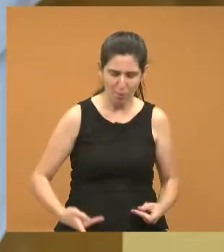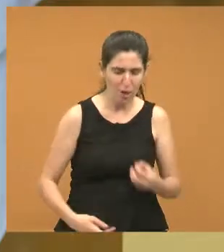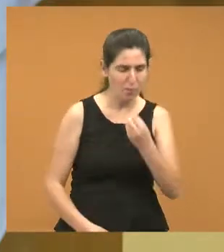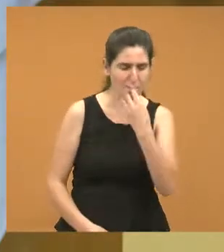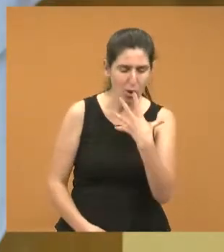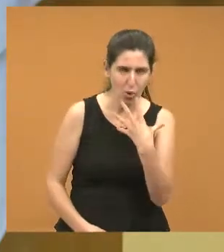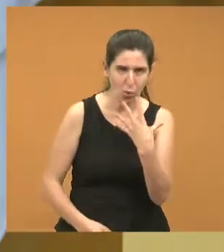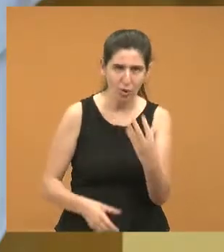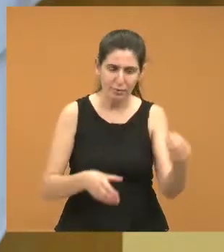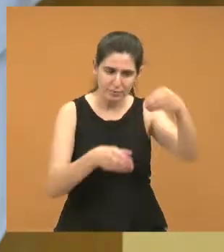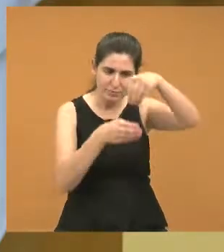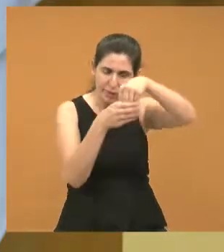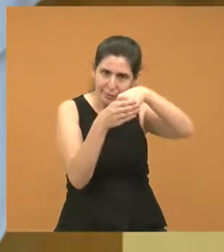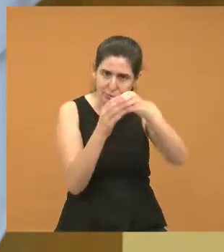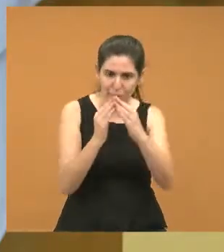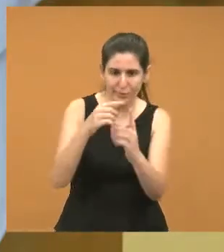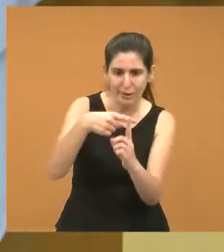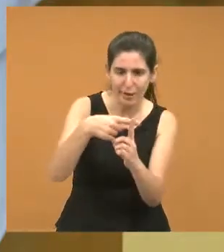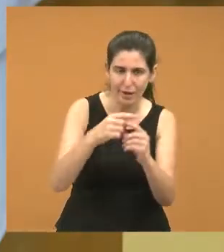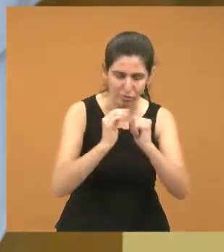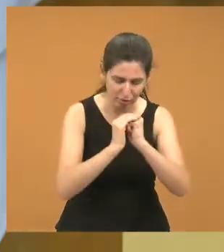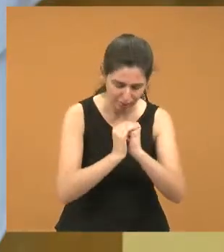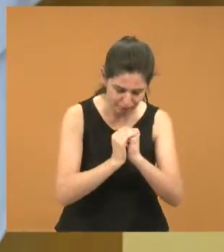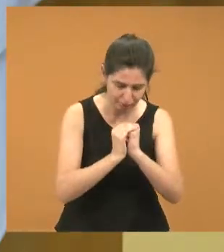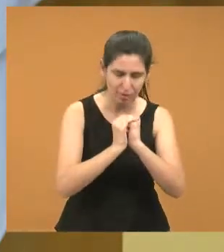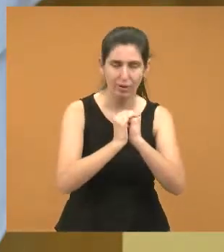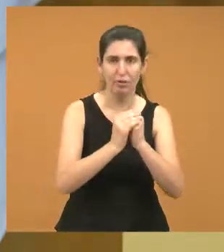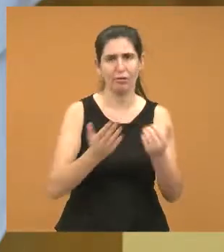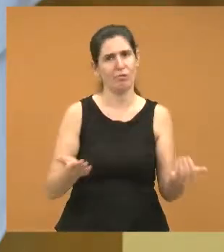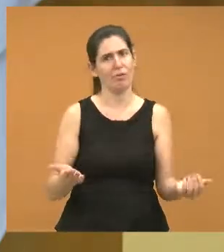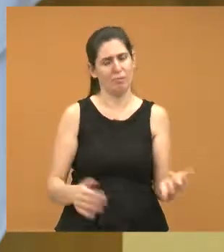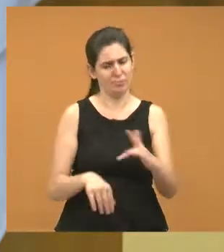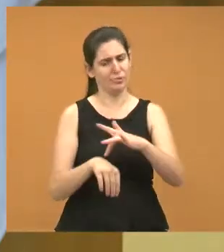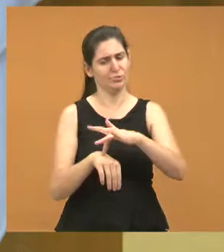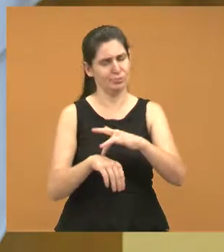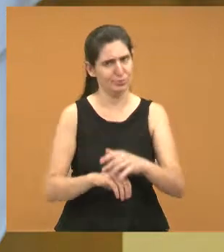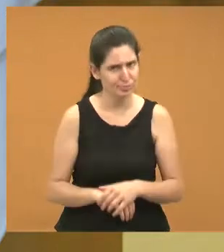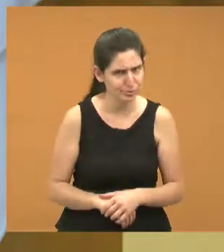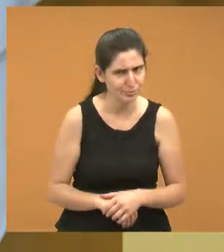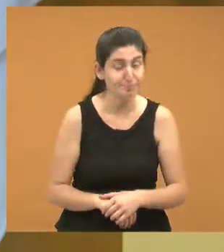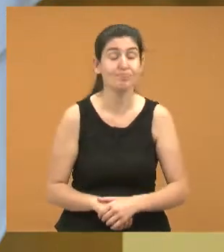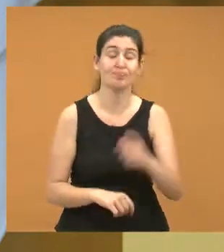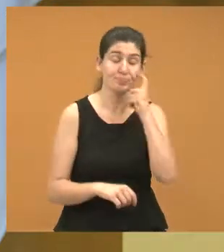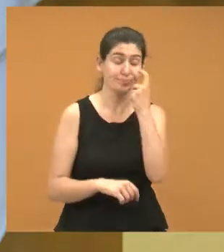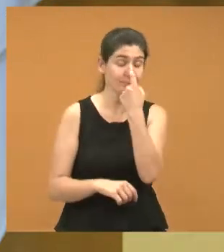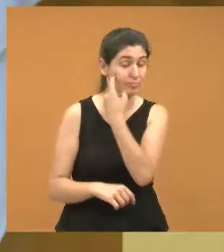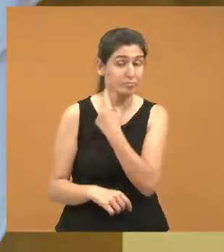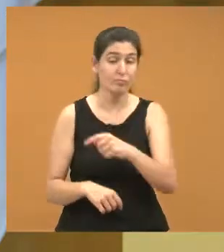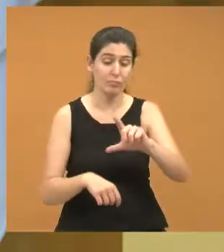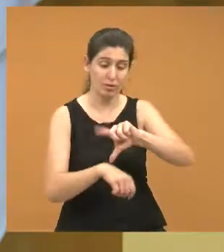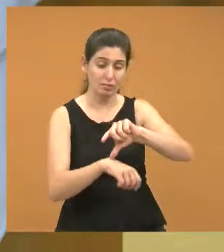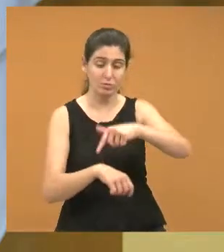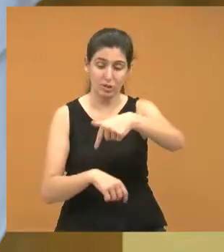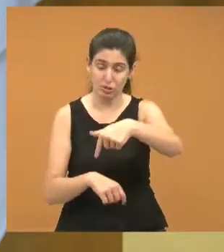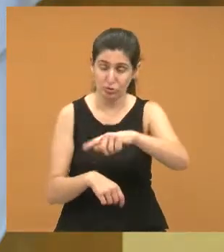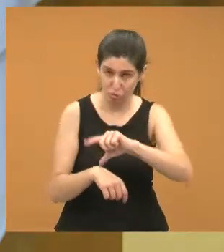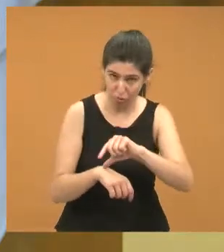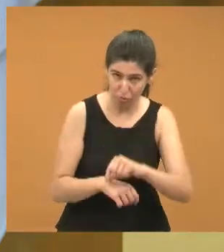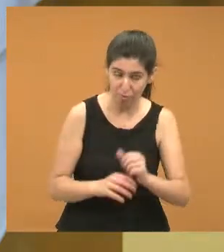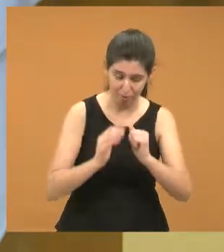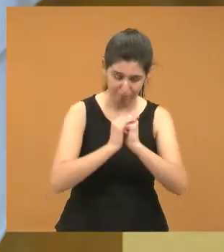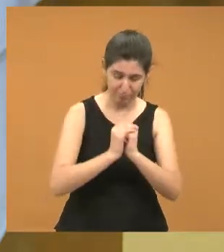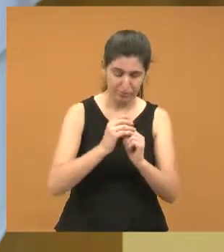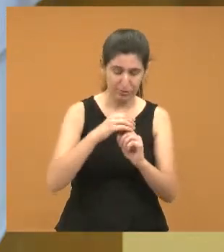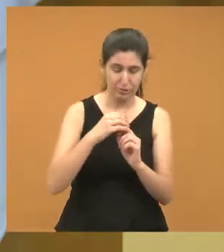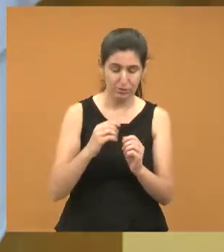reivindicação, no Parque Minha Lua, a missa das 19 horas que começa no Parque Minha Lua, o pessoal aí fazendo,